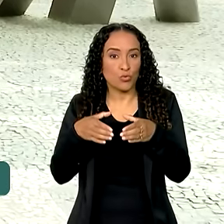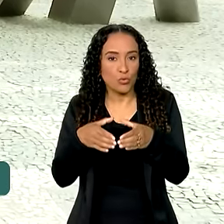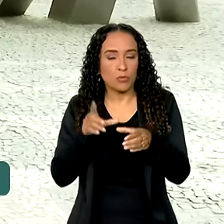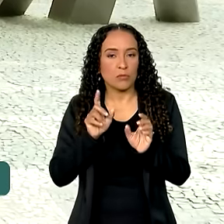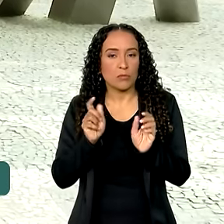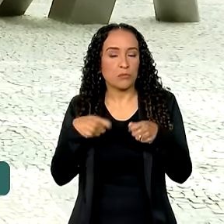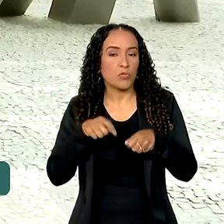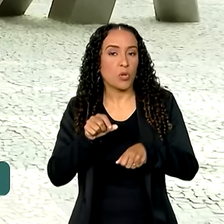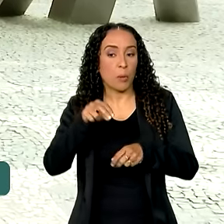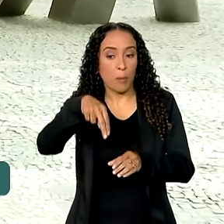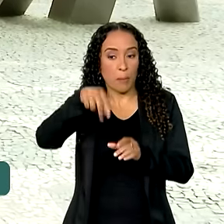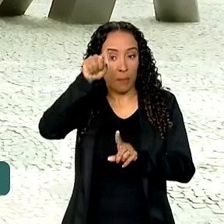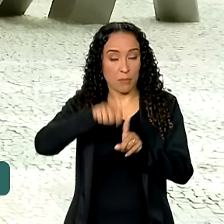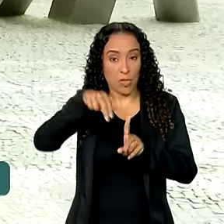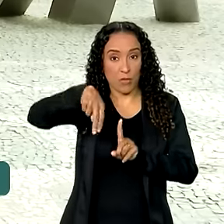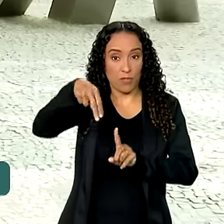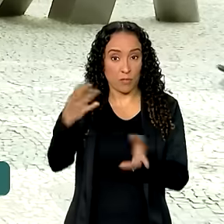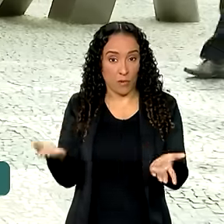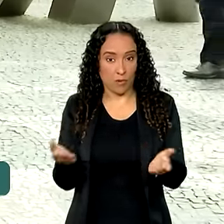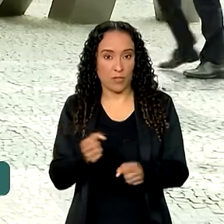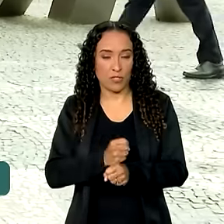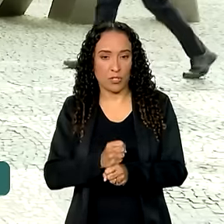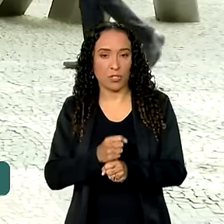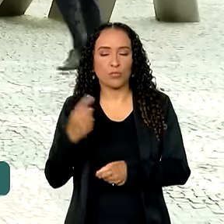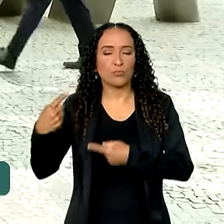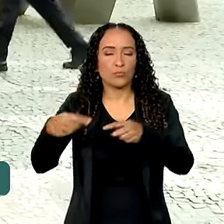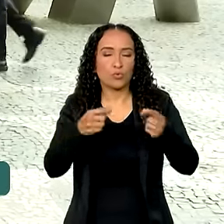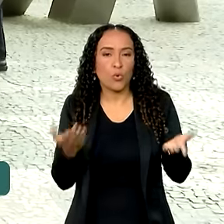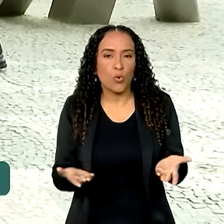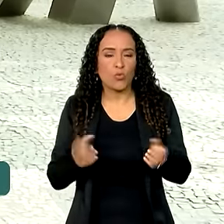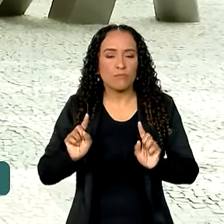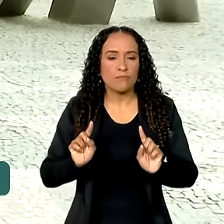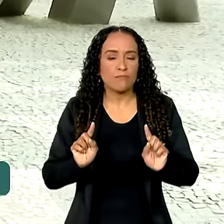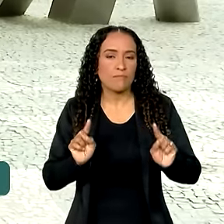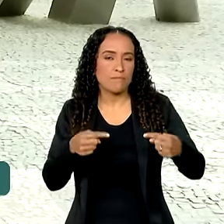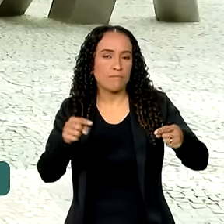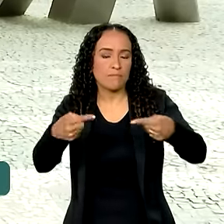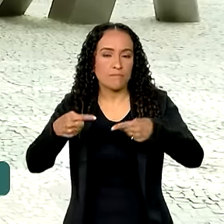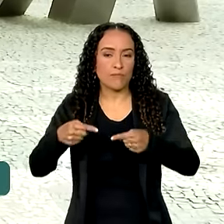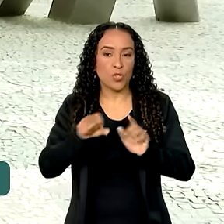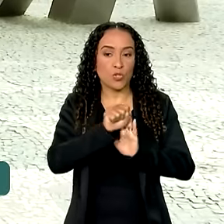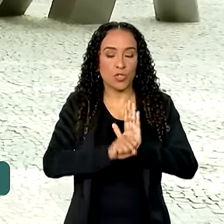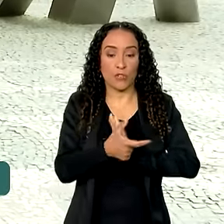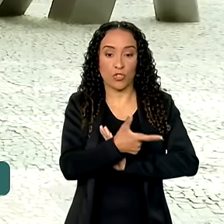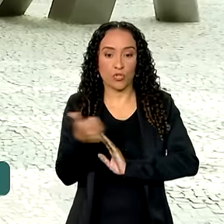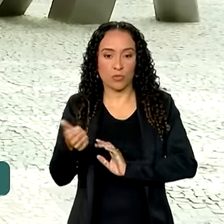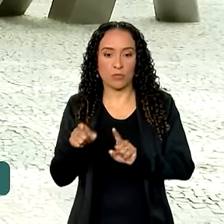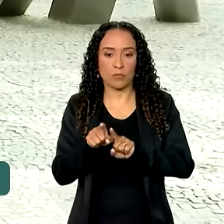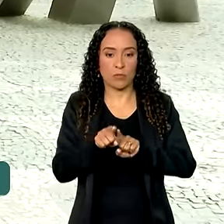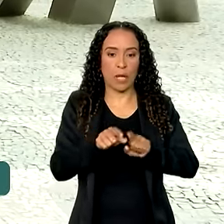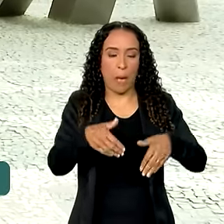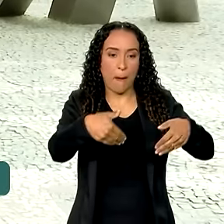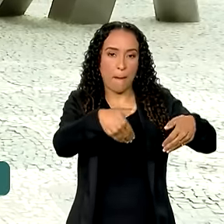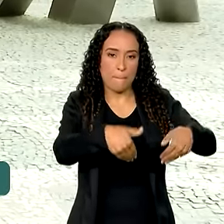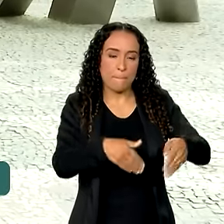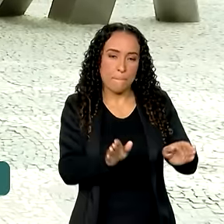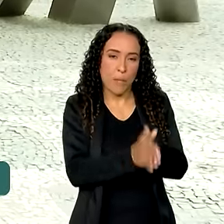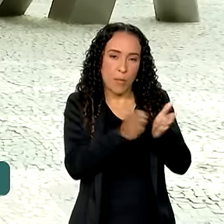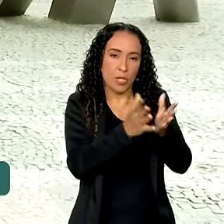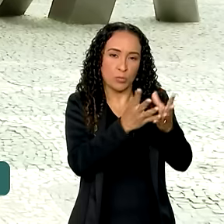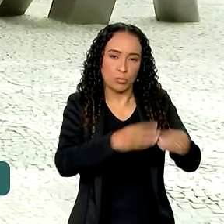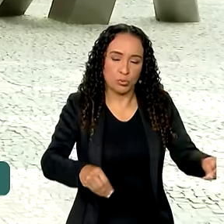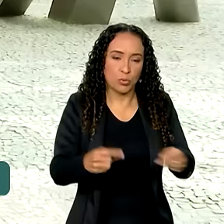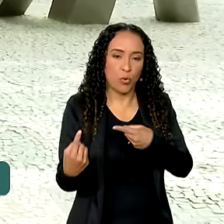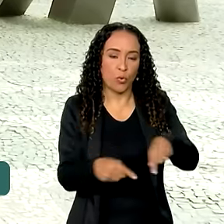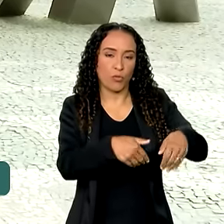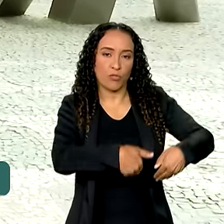para novembro deste ano. São discutidos hoje por aqui os desafios do século XXI, como a erradicação da pobreza, o combate à fome